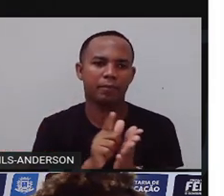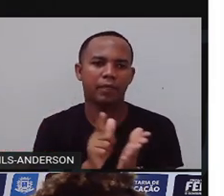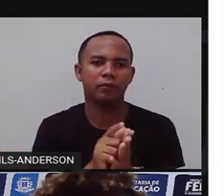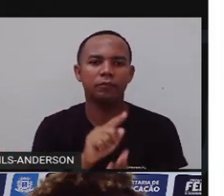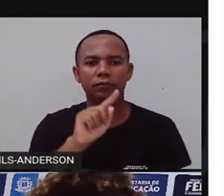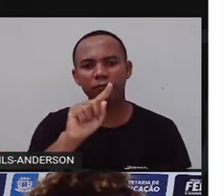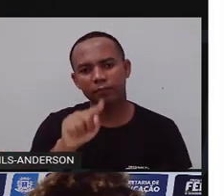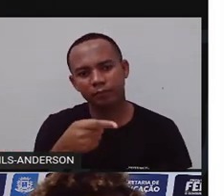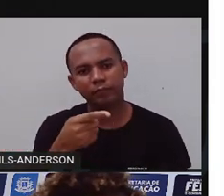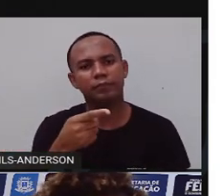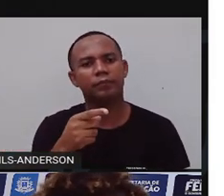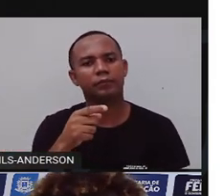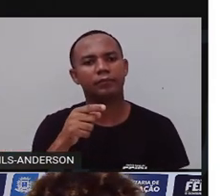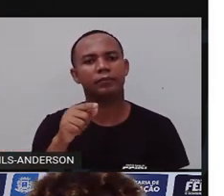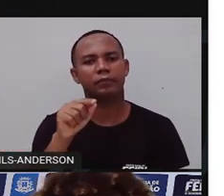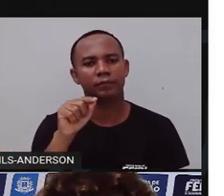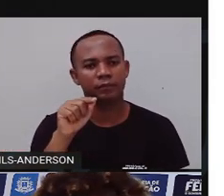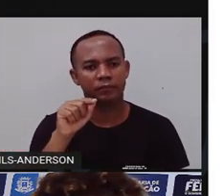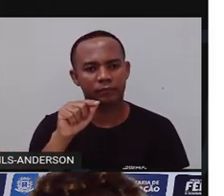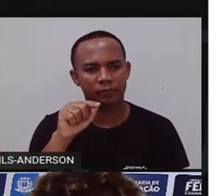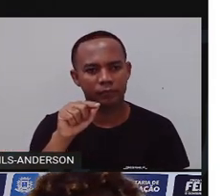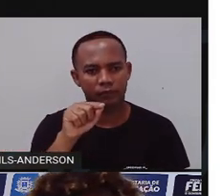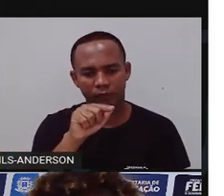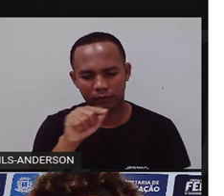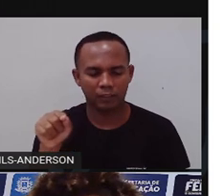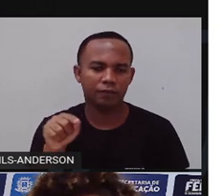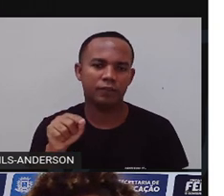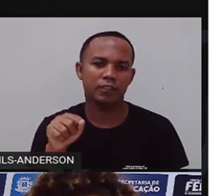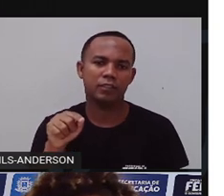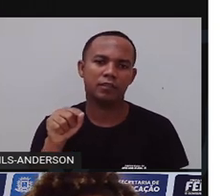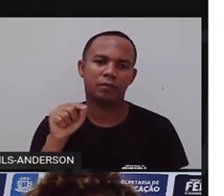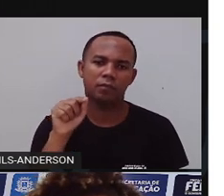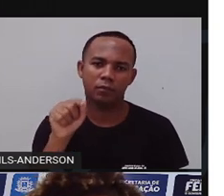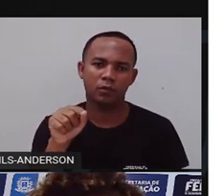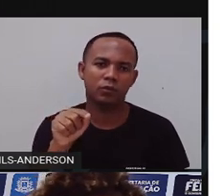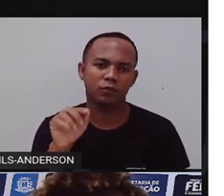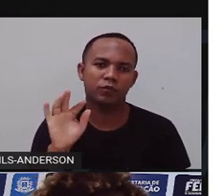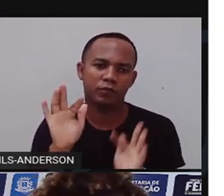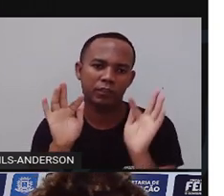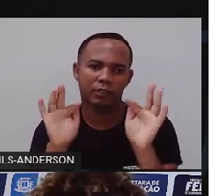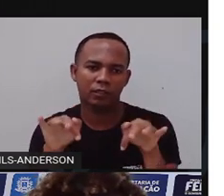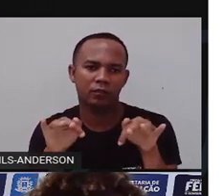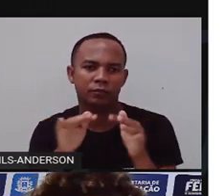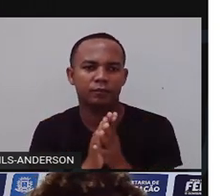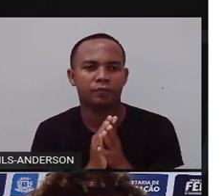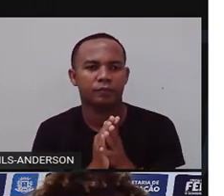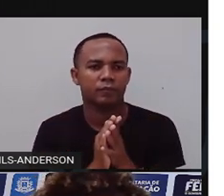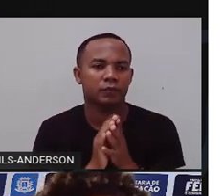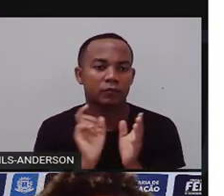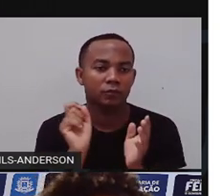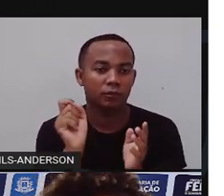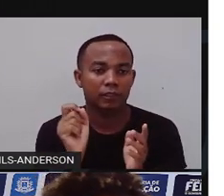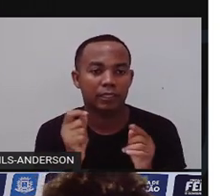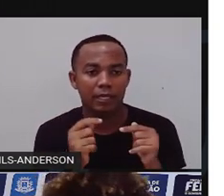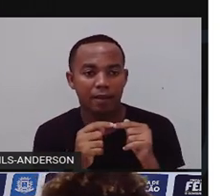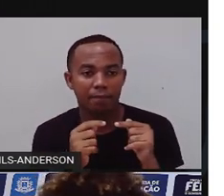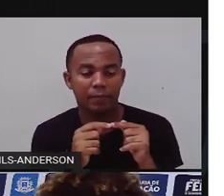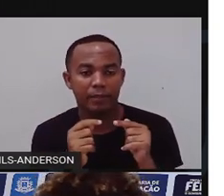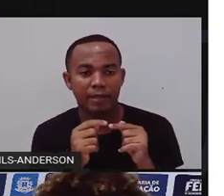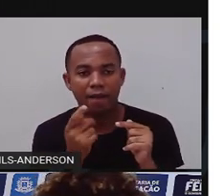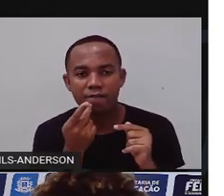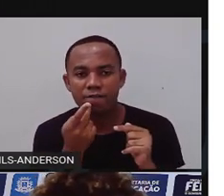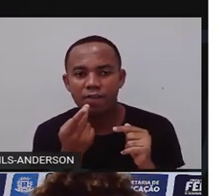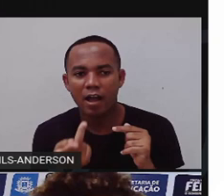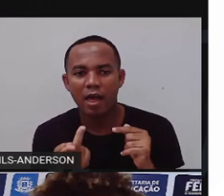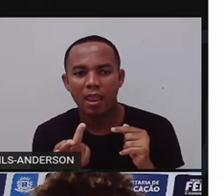ponto final, Anderson. Tudo em um exemplo só. Os dois pontos para indicar a fala de alguém. Que foi a fala